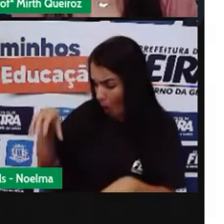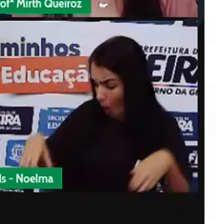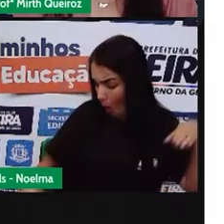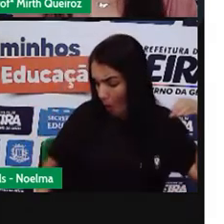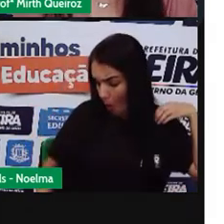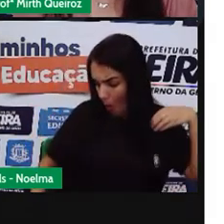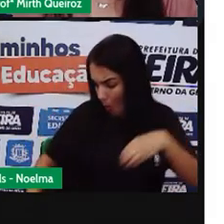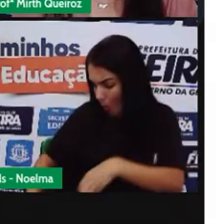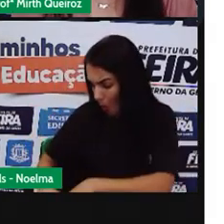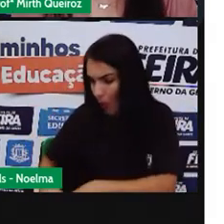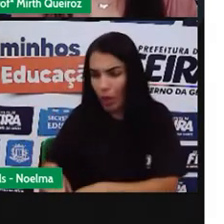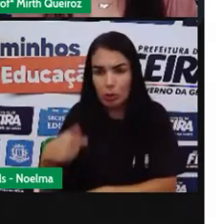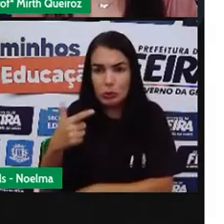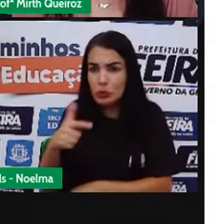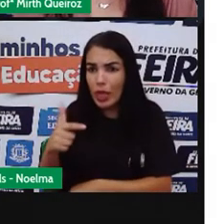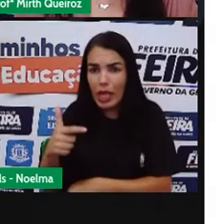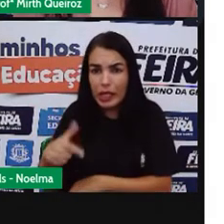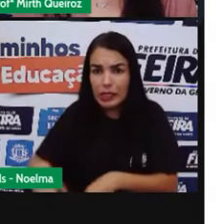Não tem buraquinho?